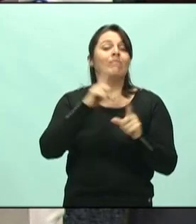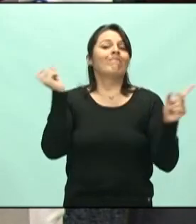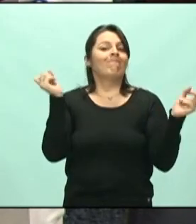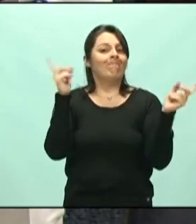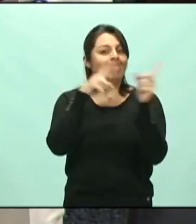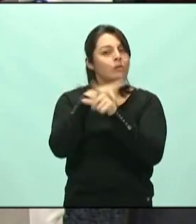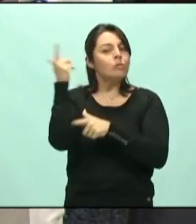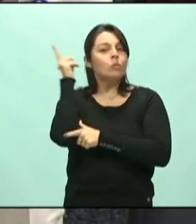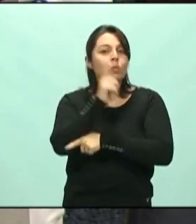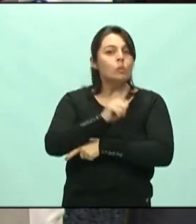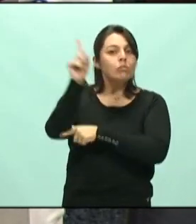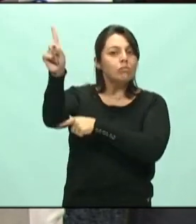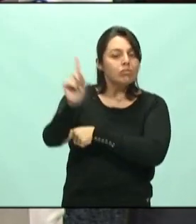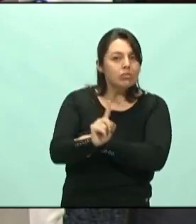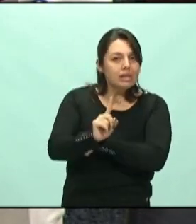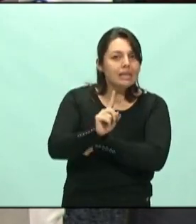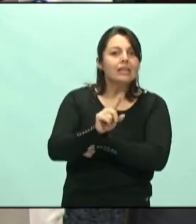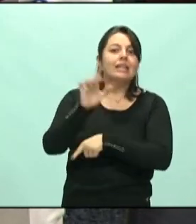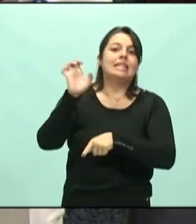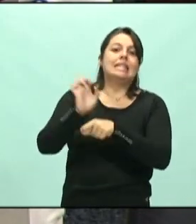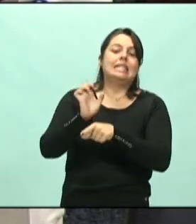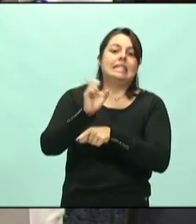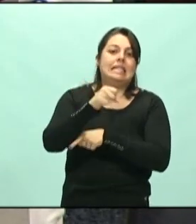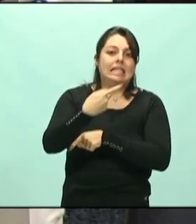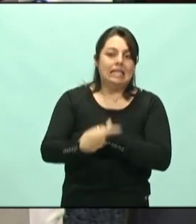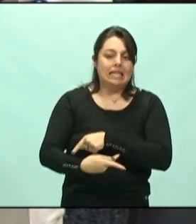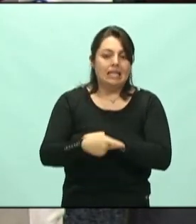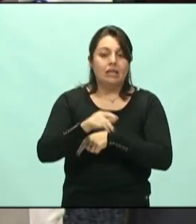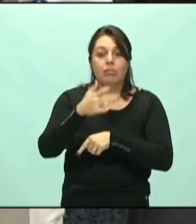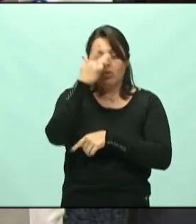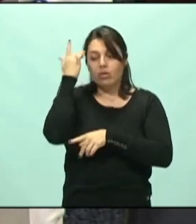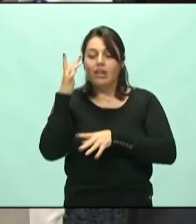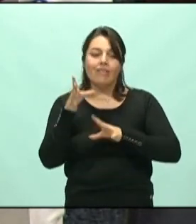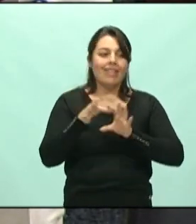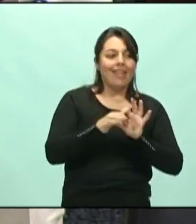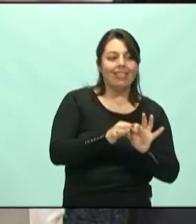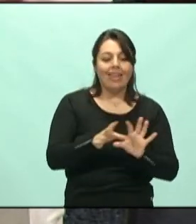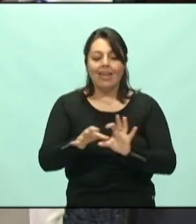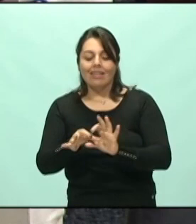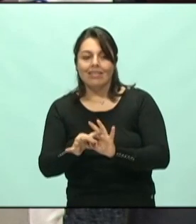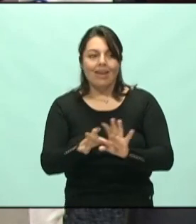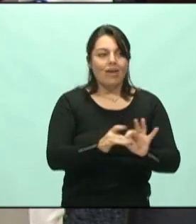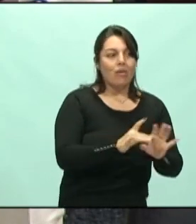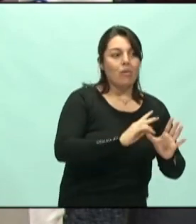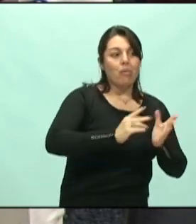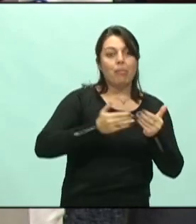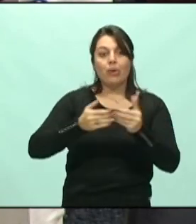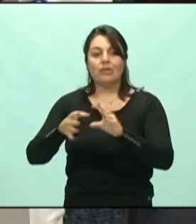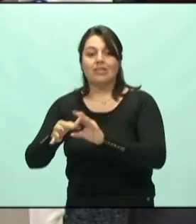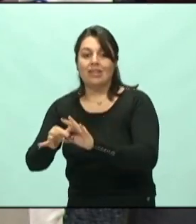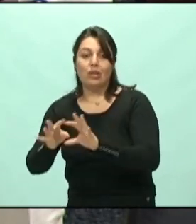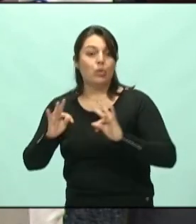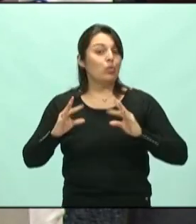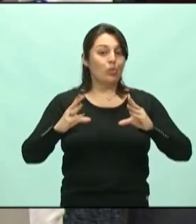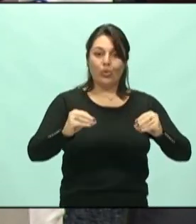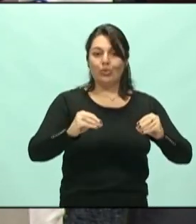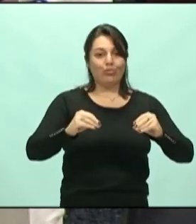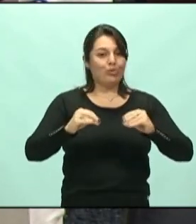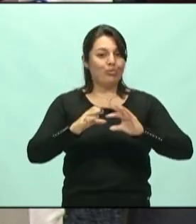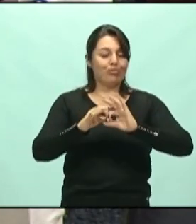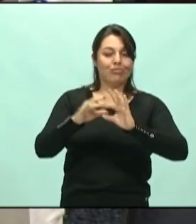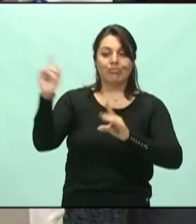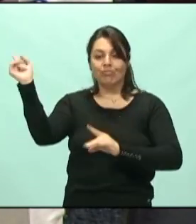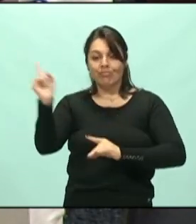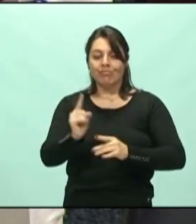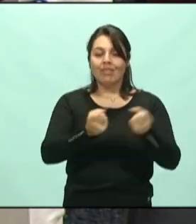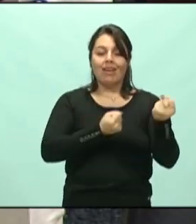para conseguir trazer, o quanto que todo mundo teve que ceder. A mão de obra cedeu, o porto cedeu, todo mundo cedeu para